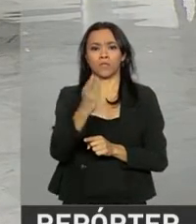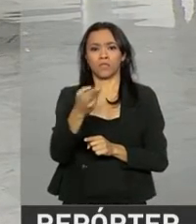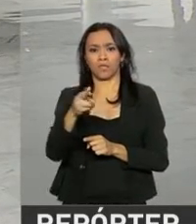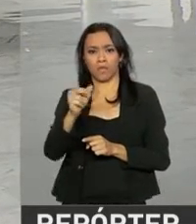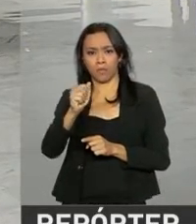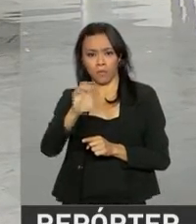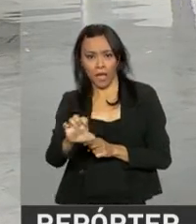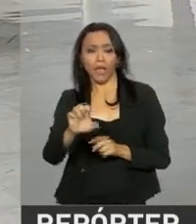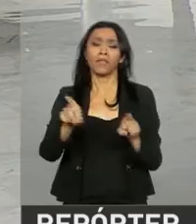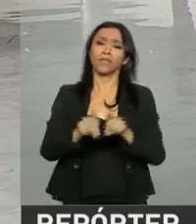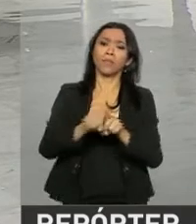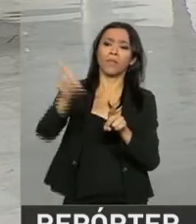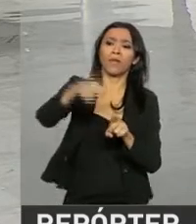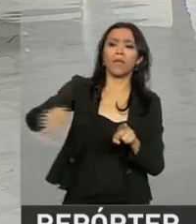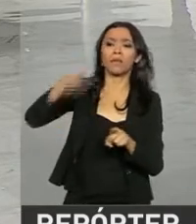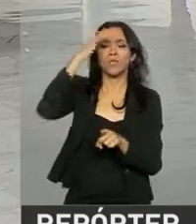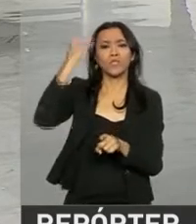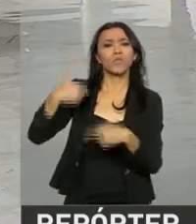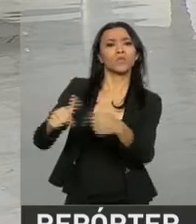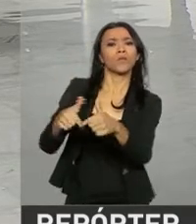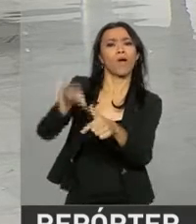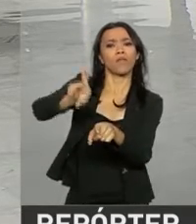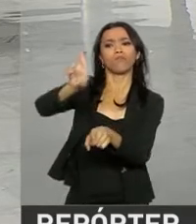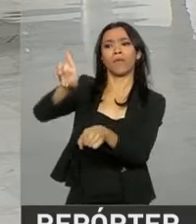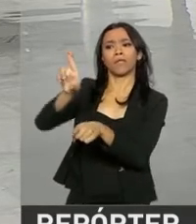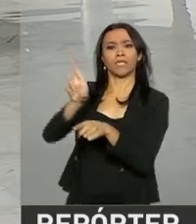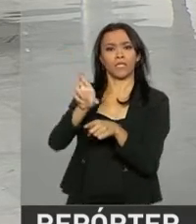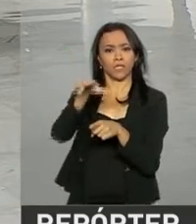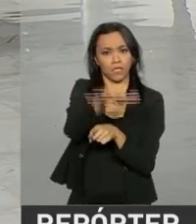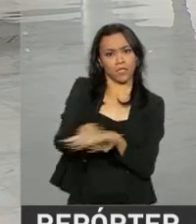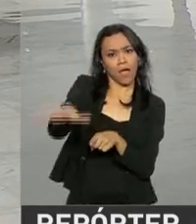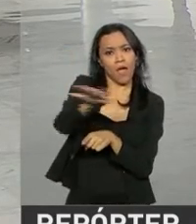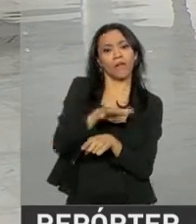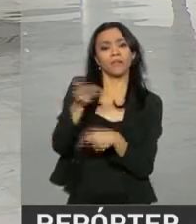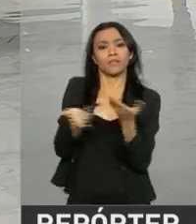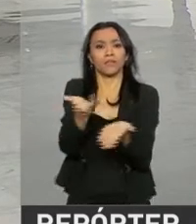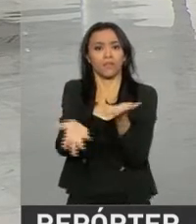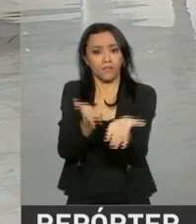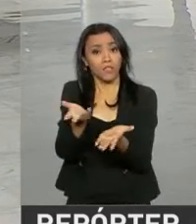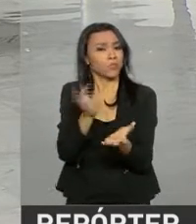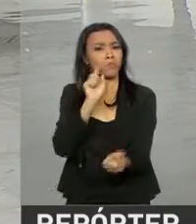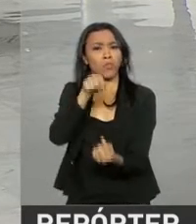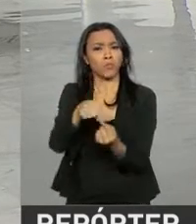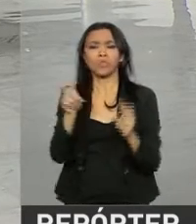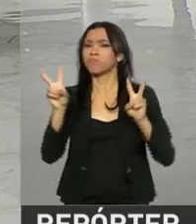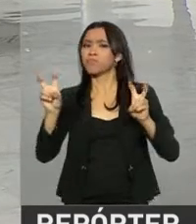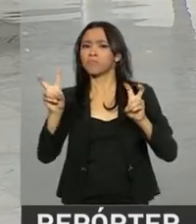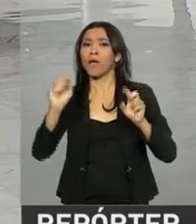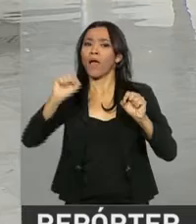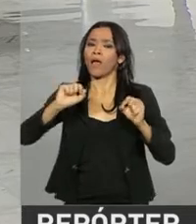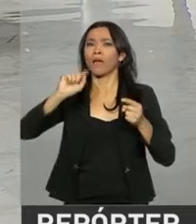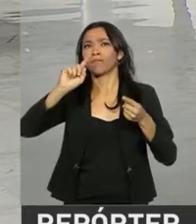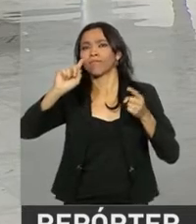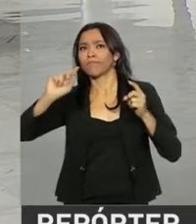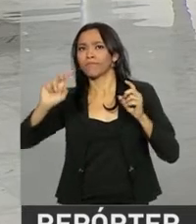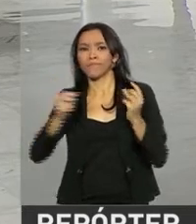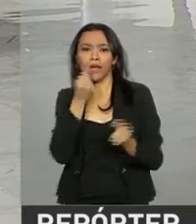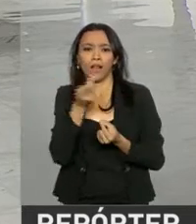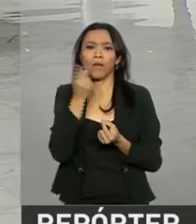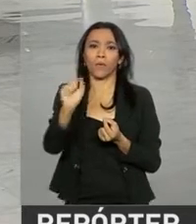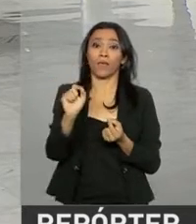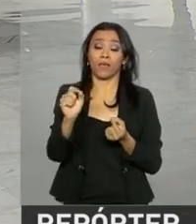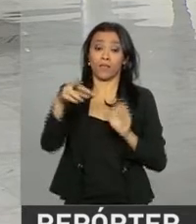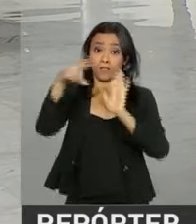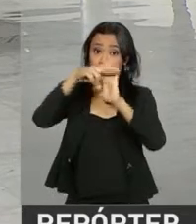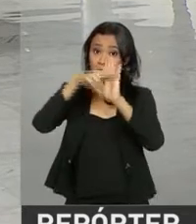de trabalhadores e de empresários do setor de serviços para tratar aí, entre outras questões, da